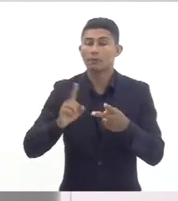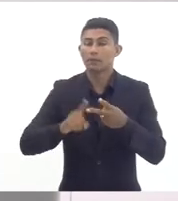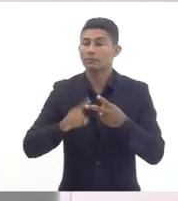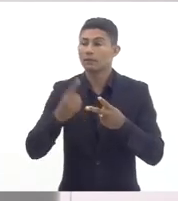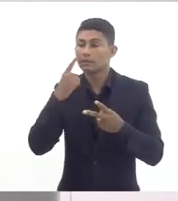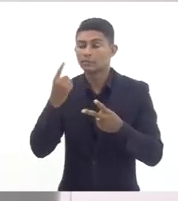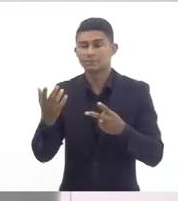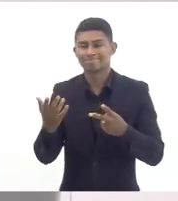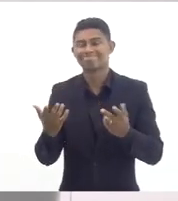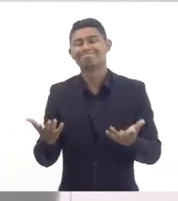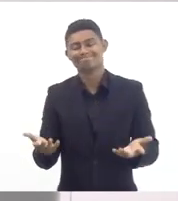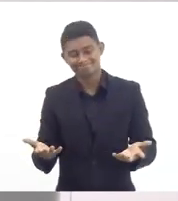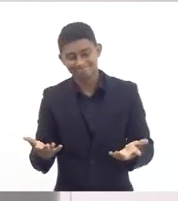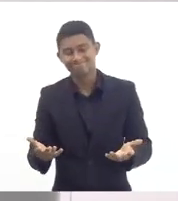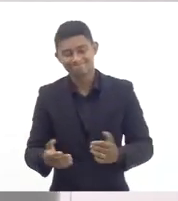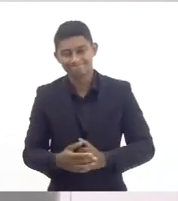exemplo